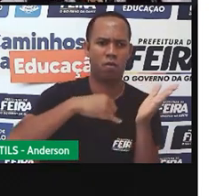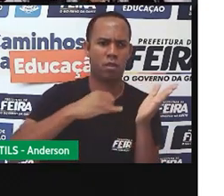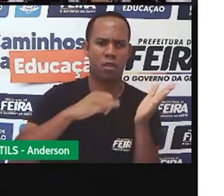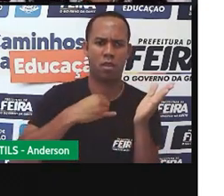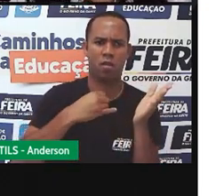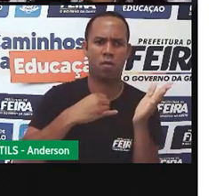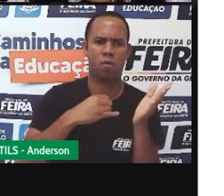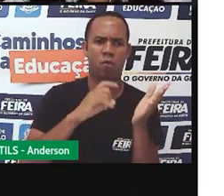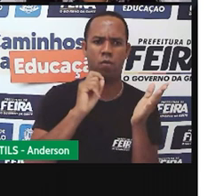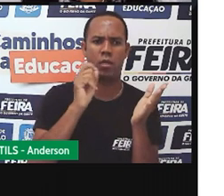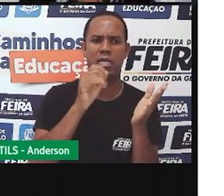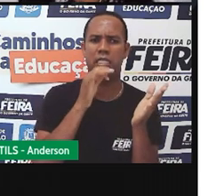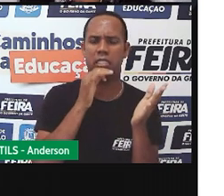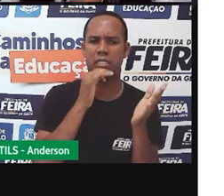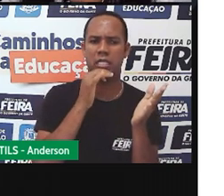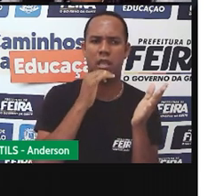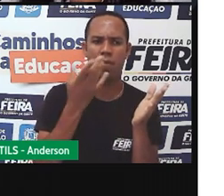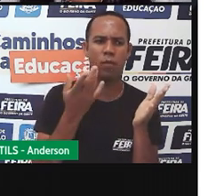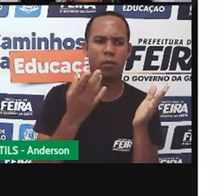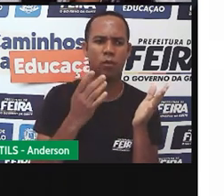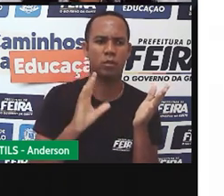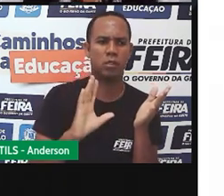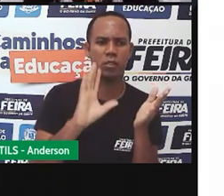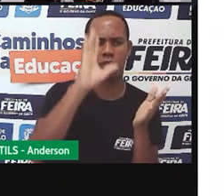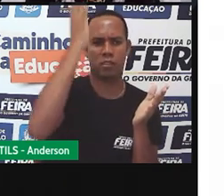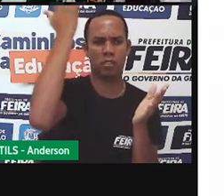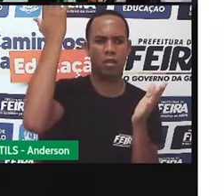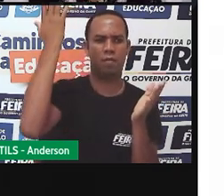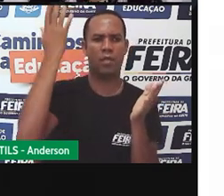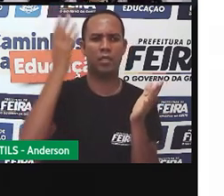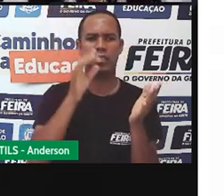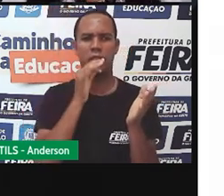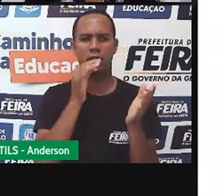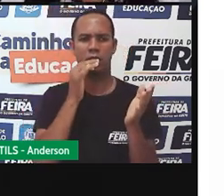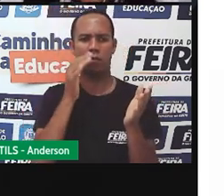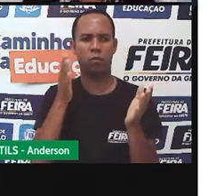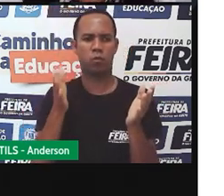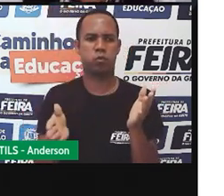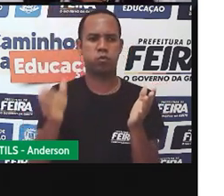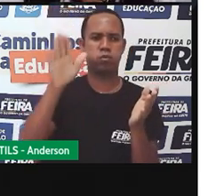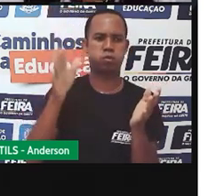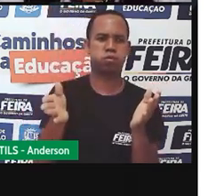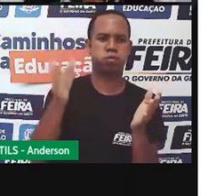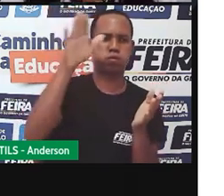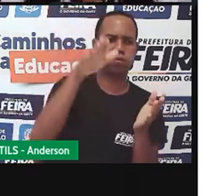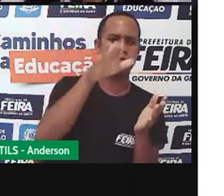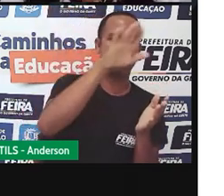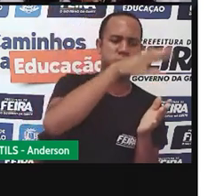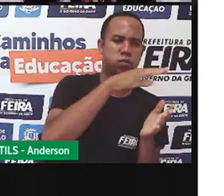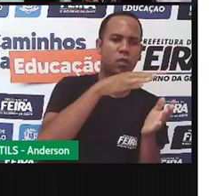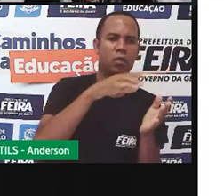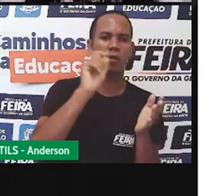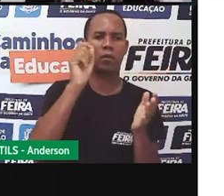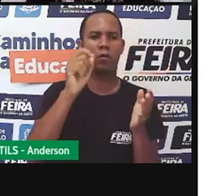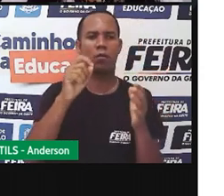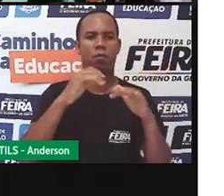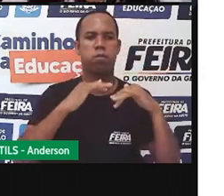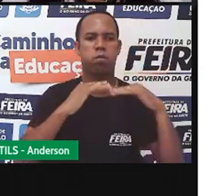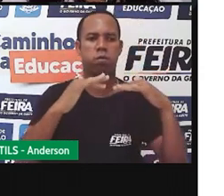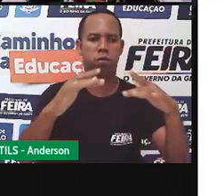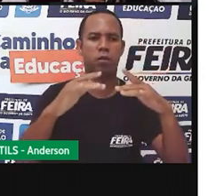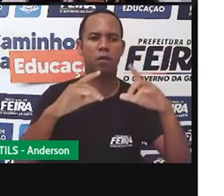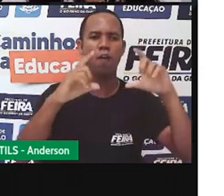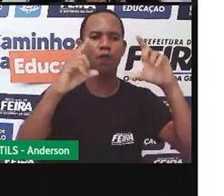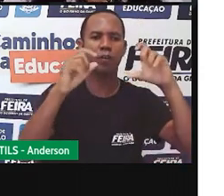tem ondas de possíveis tsunamis que são observadas na costa do Rio Grande do Norte. A